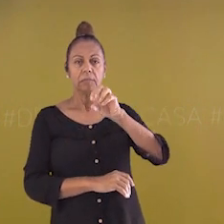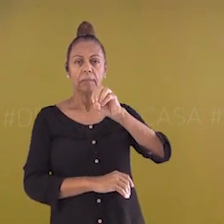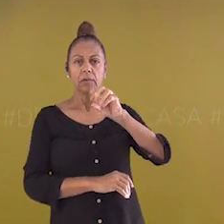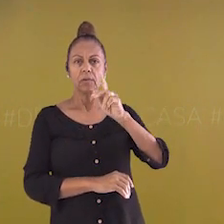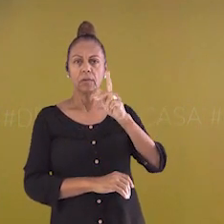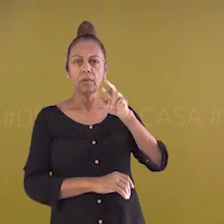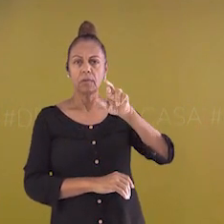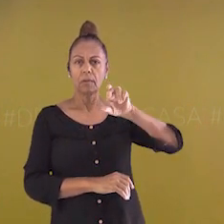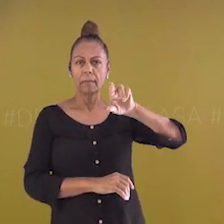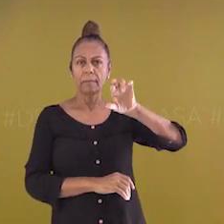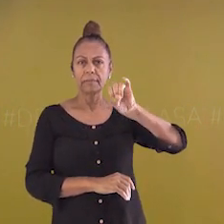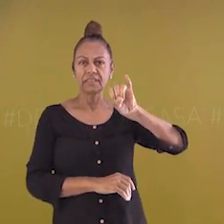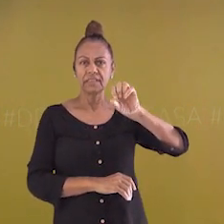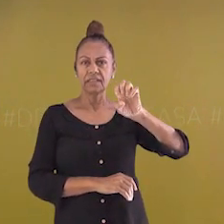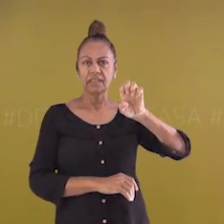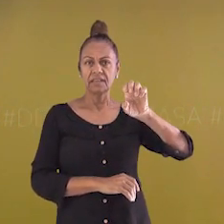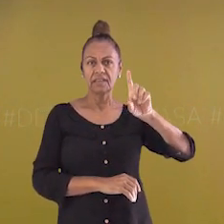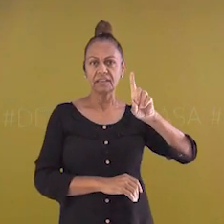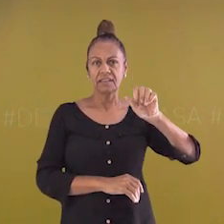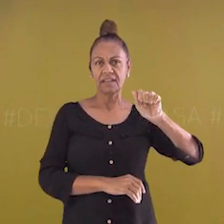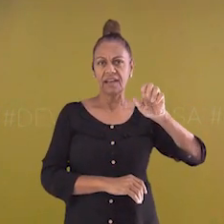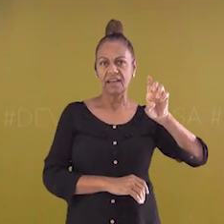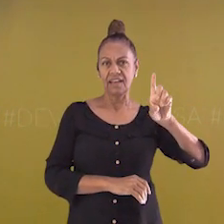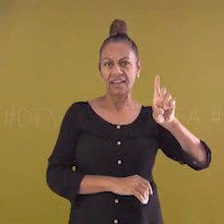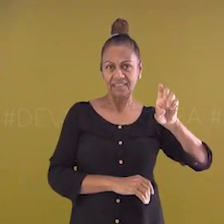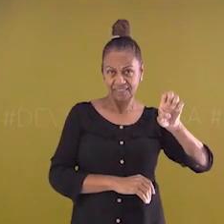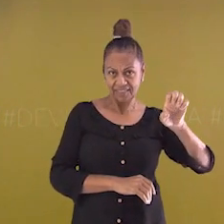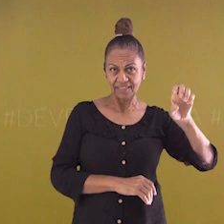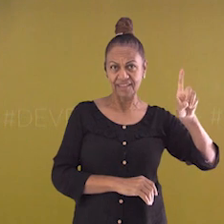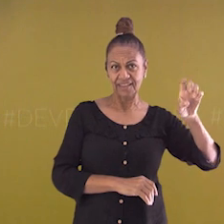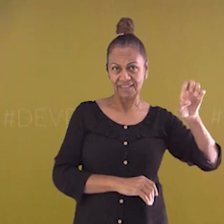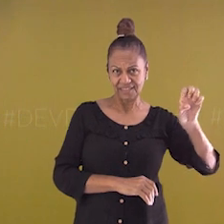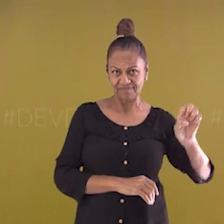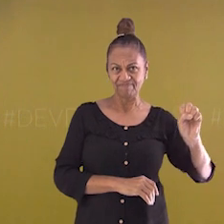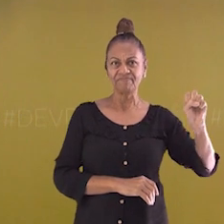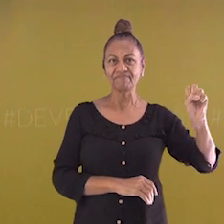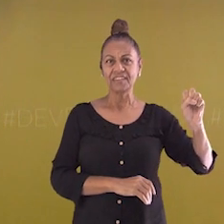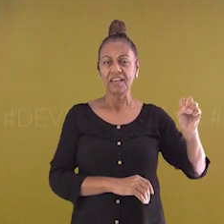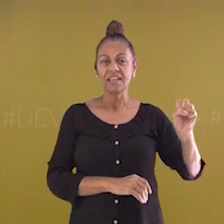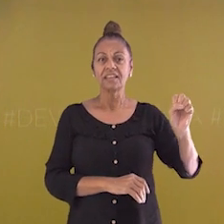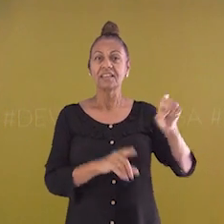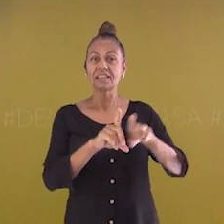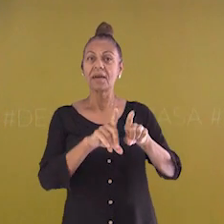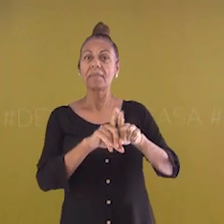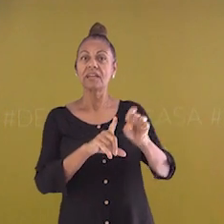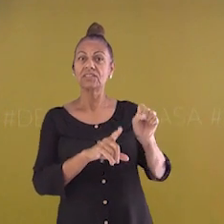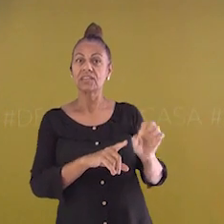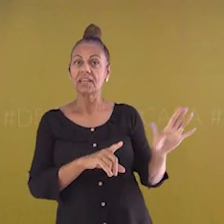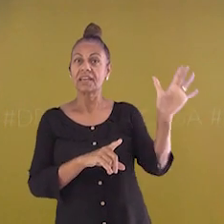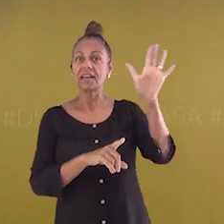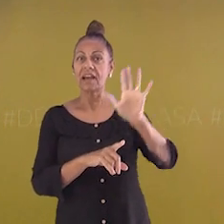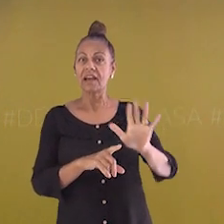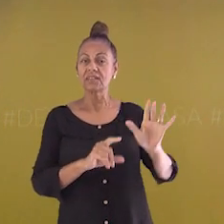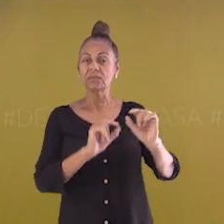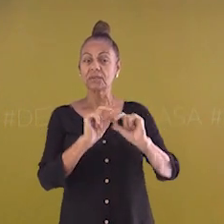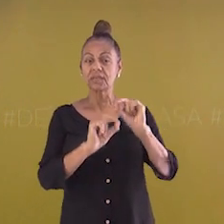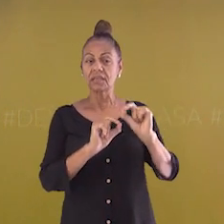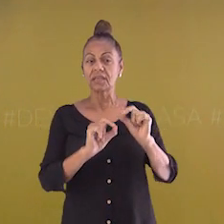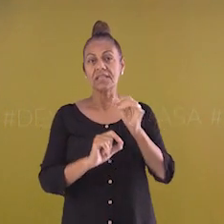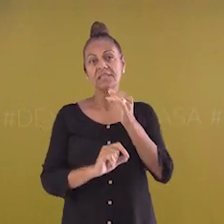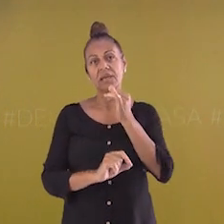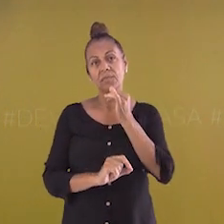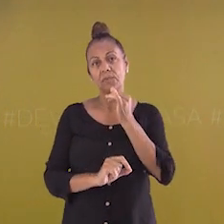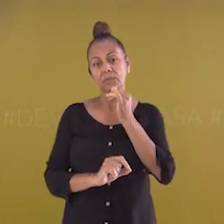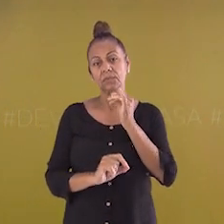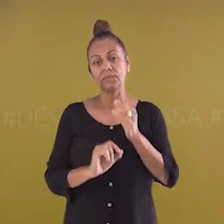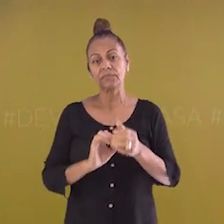gerais quando se aplicam a todos os materiais e não os definem especificamente. As propriedades gerais são, por